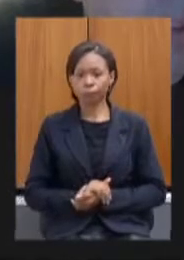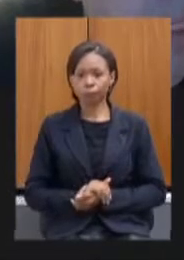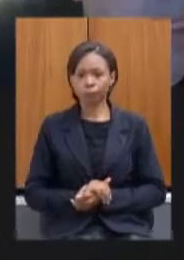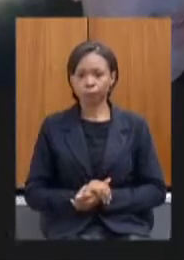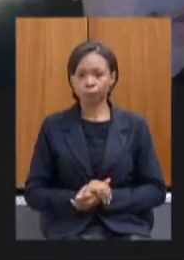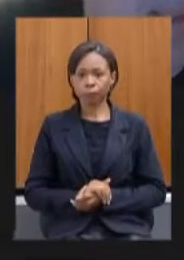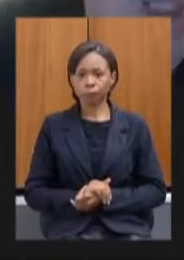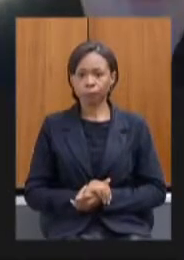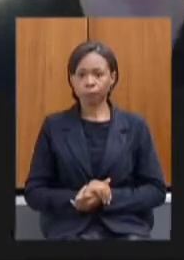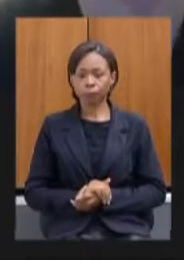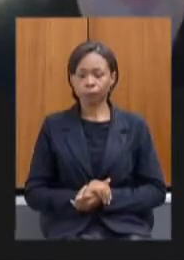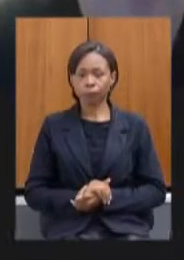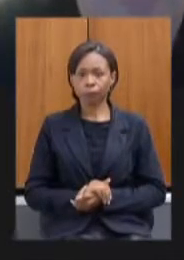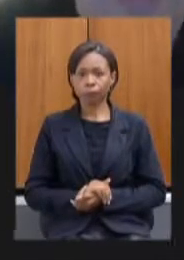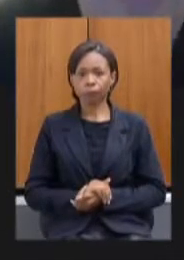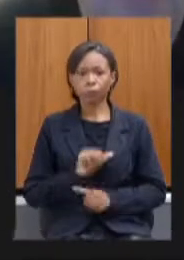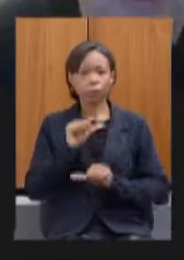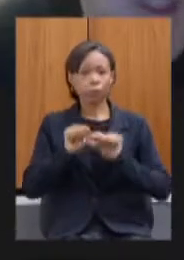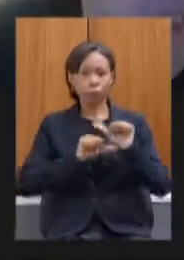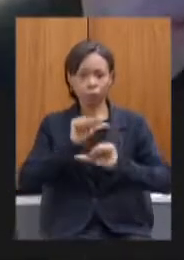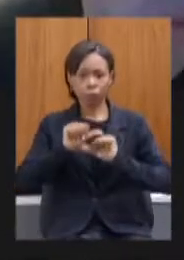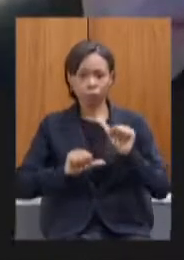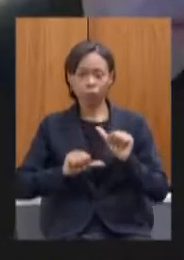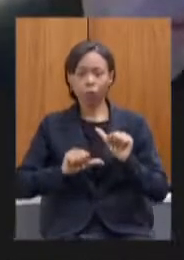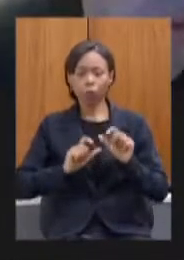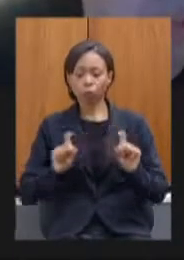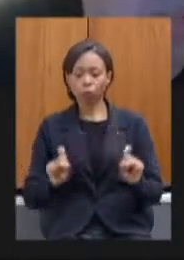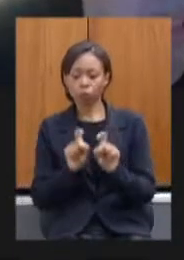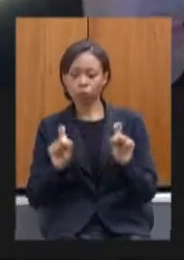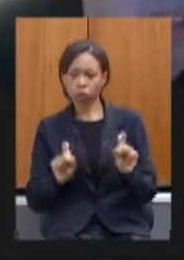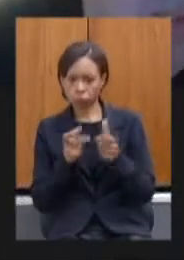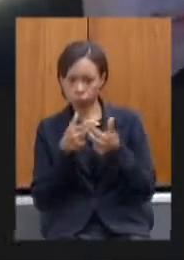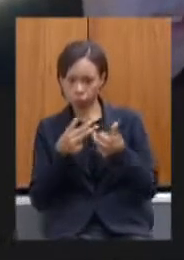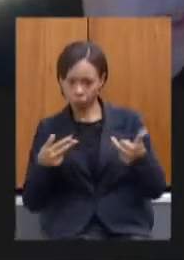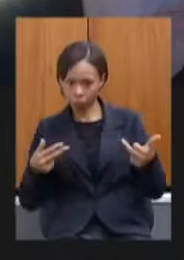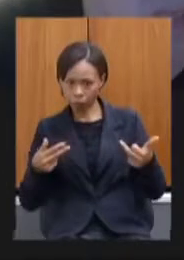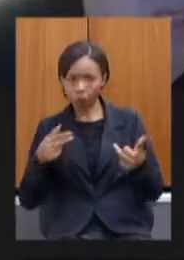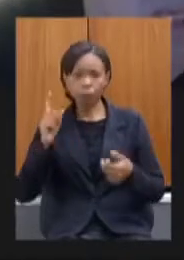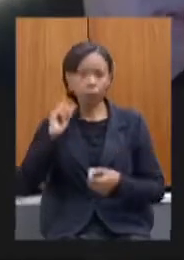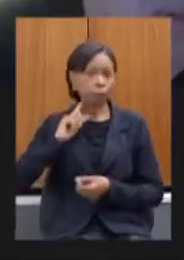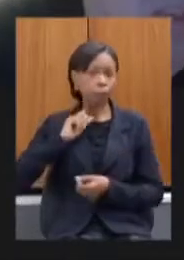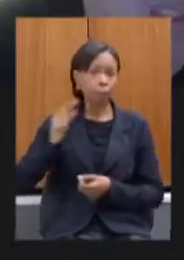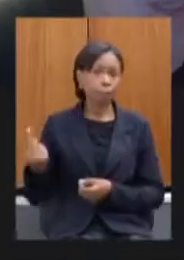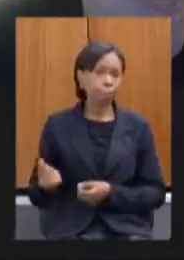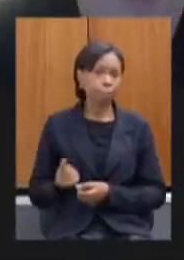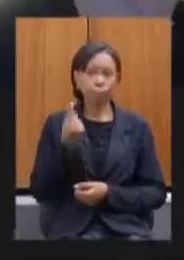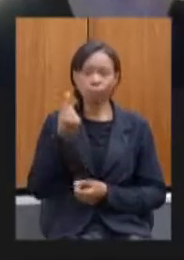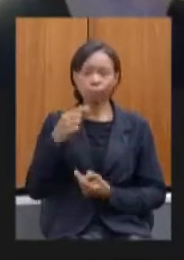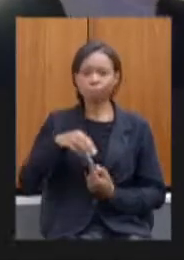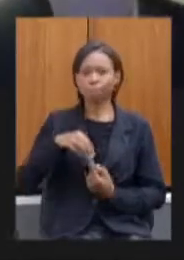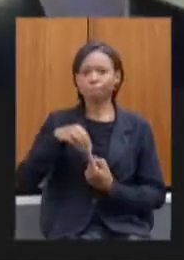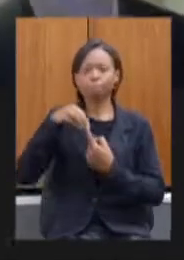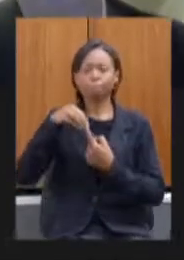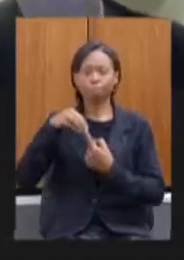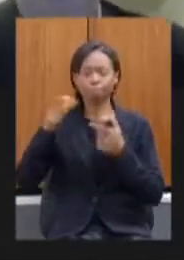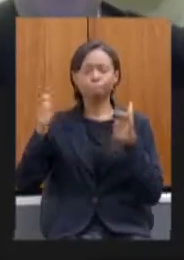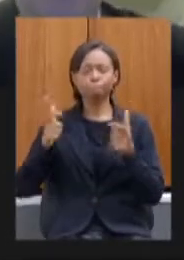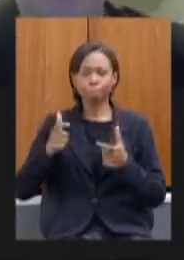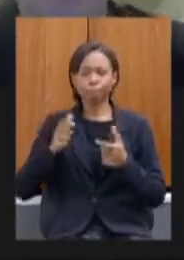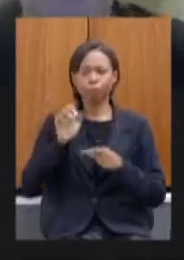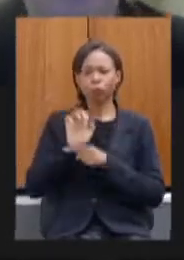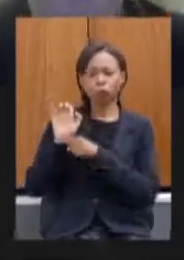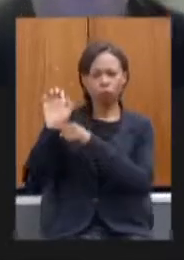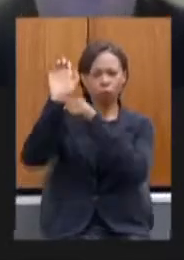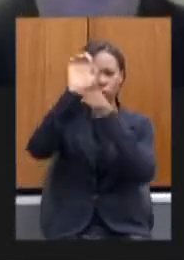em termos de transformação digital minas é o primeiro está em primeiro lugar entre os estados